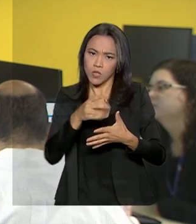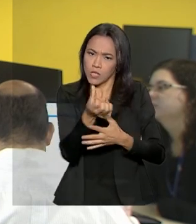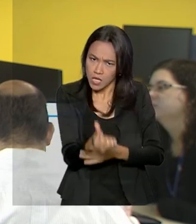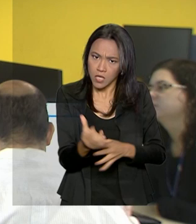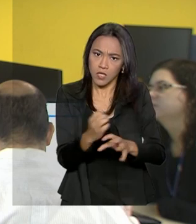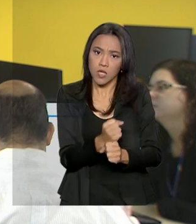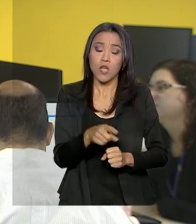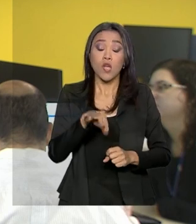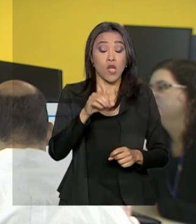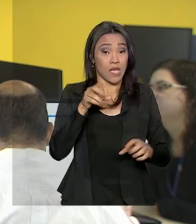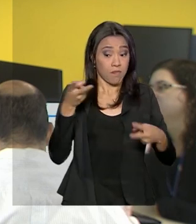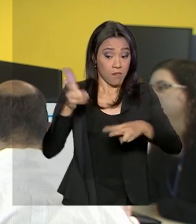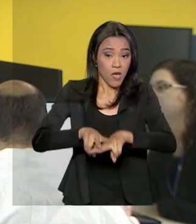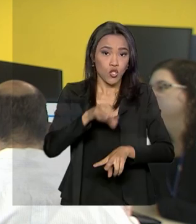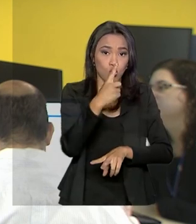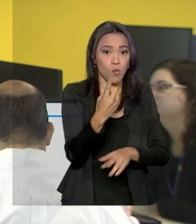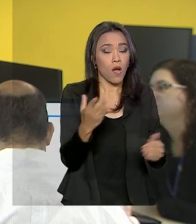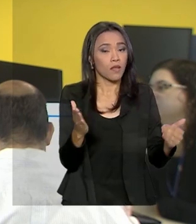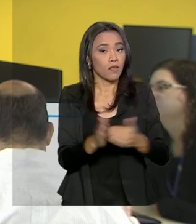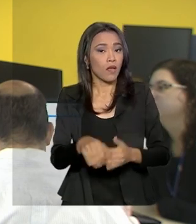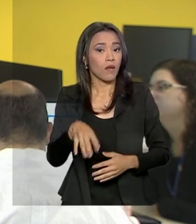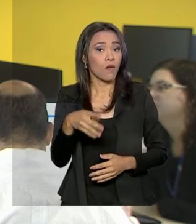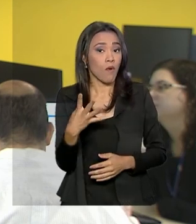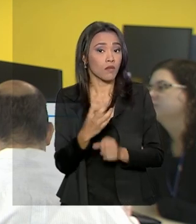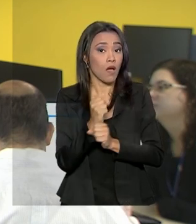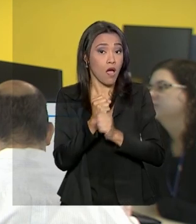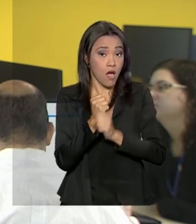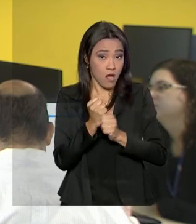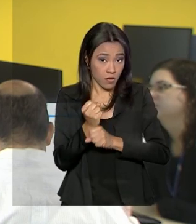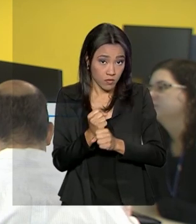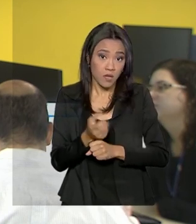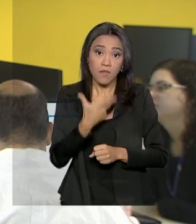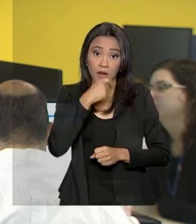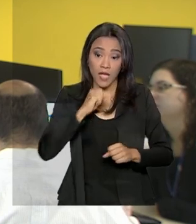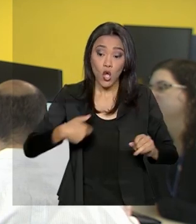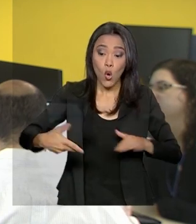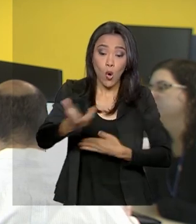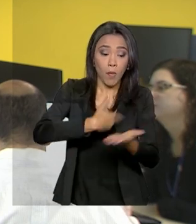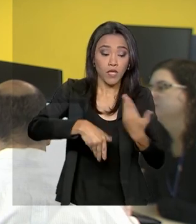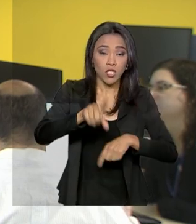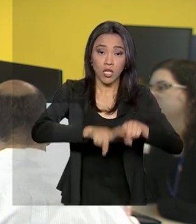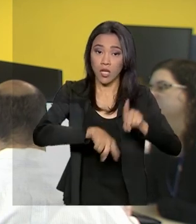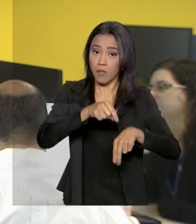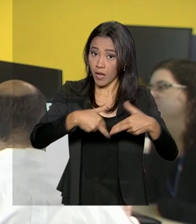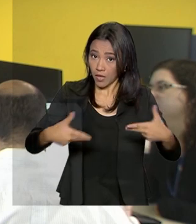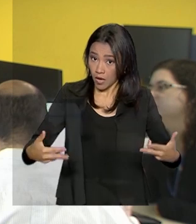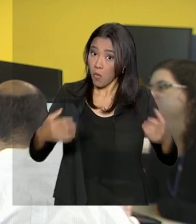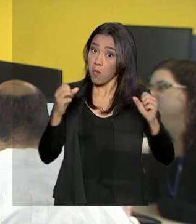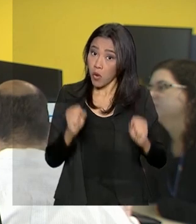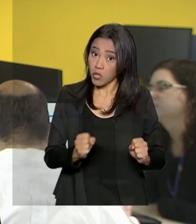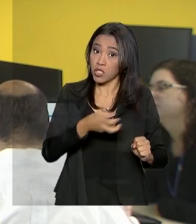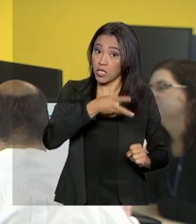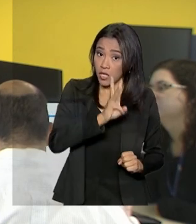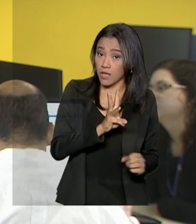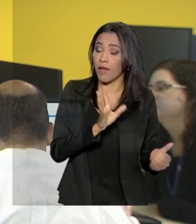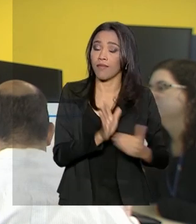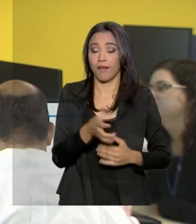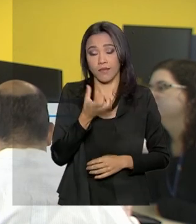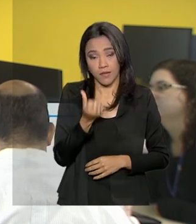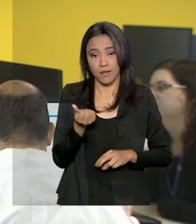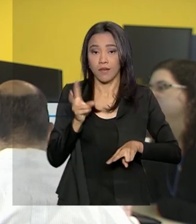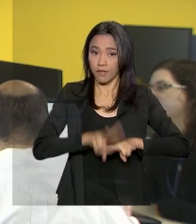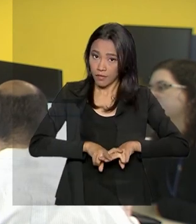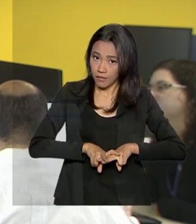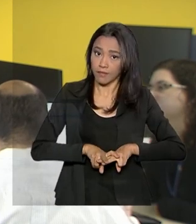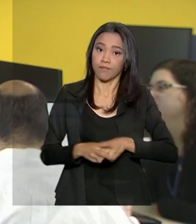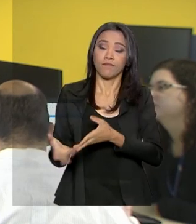varia de um a quatro anos de prisão. Para quem compartilha esse tipo de material, a punição pode ir de três a seis anos de cadeia.